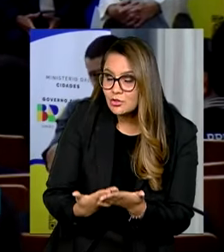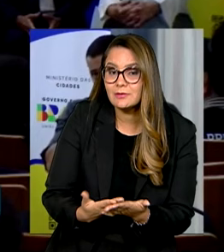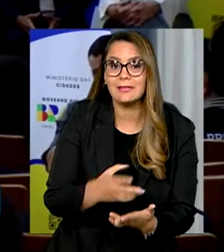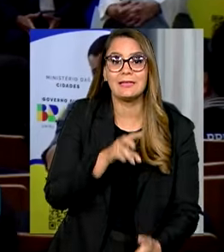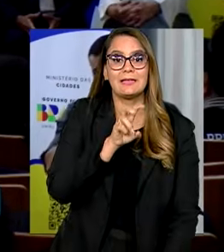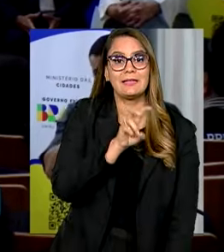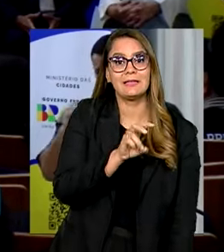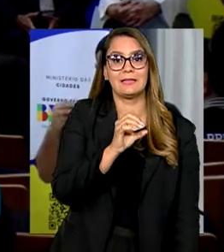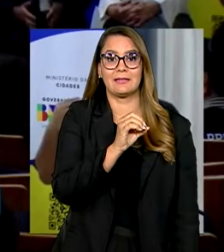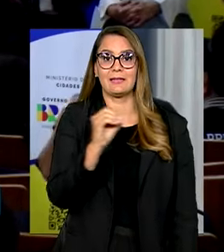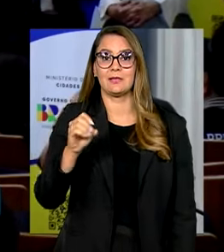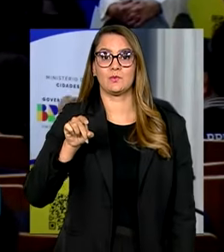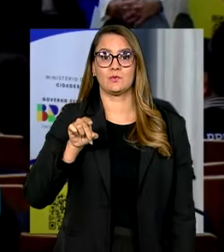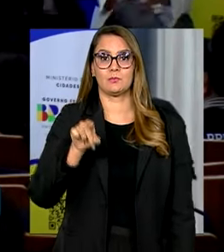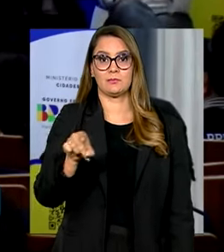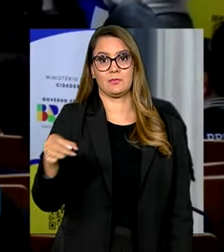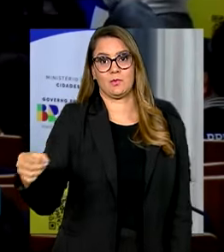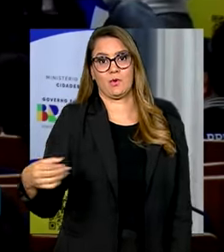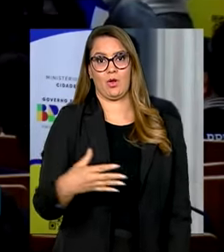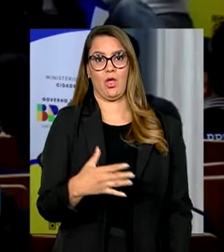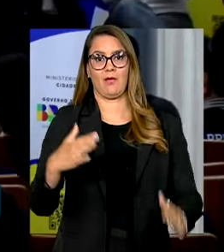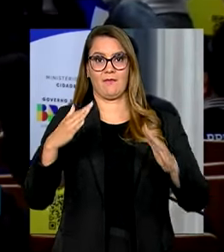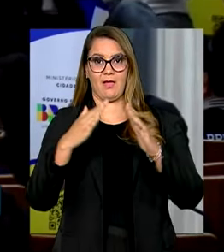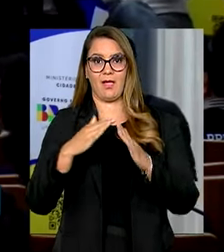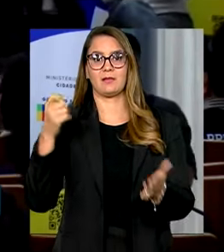500 mil novas unitárias habitacionais financeiras.